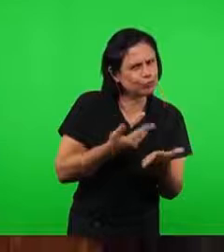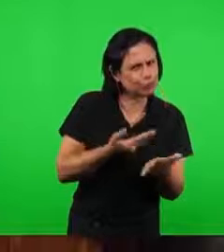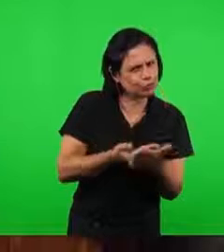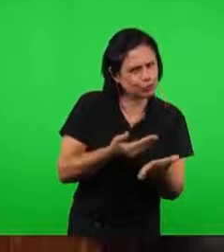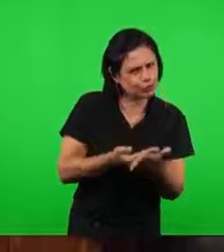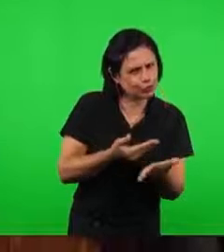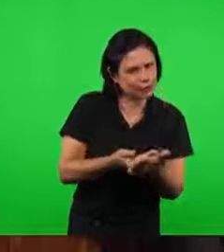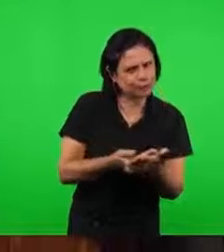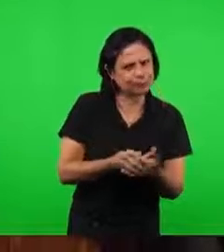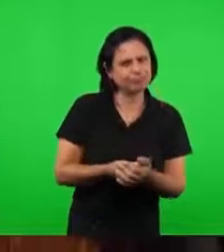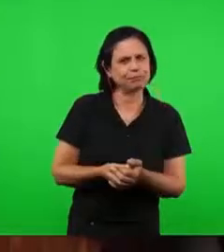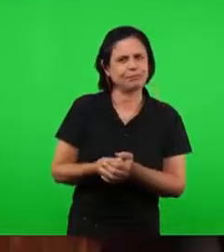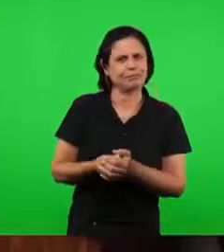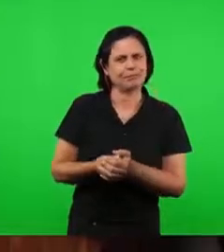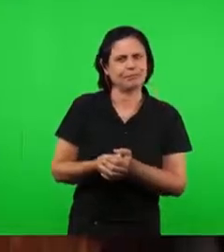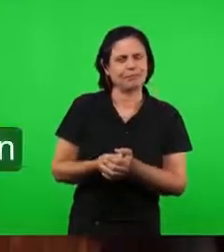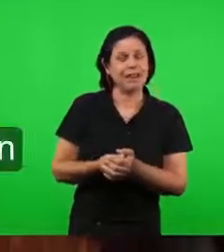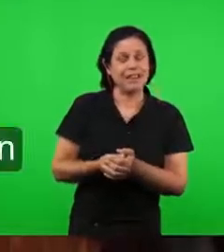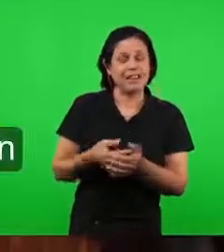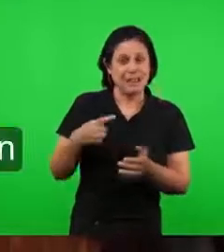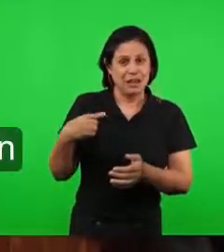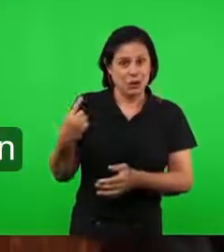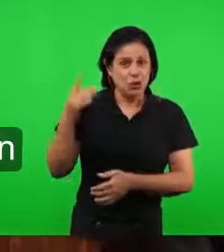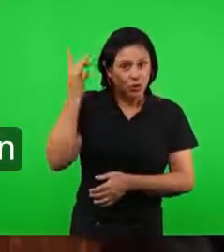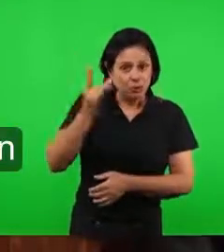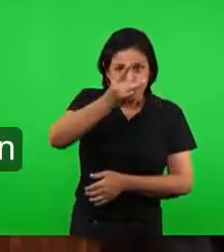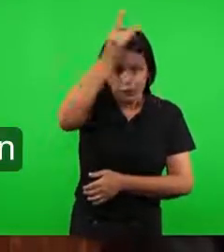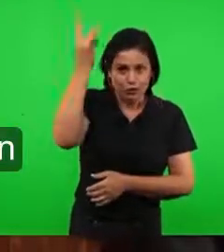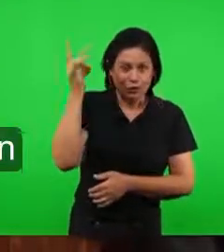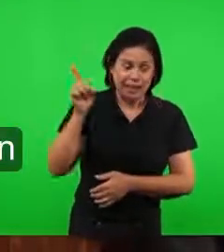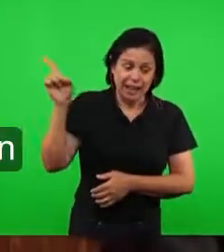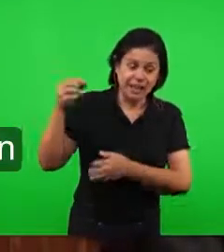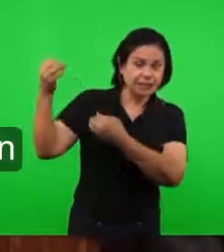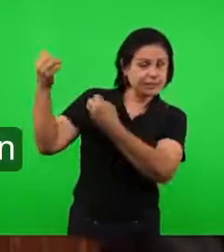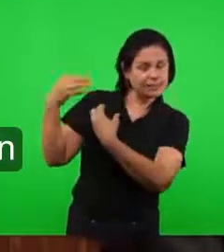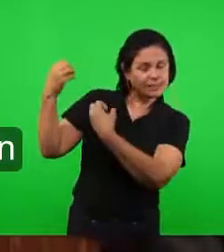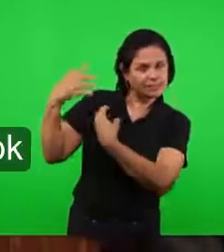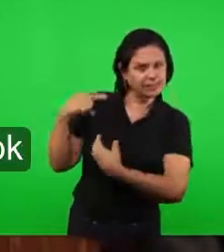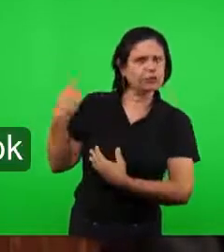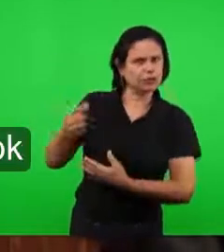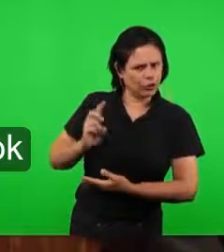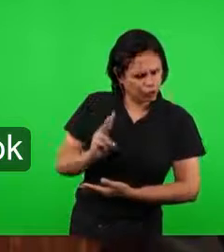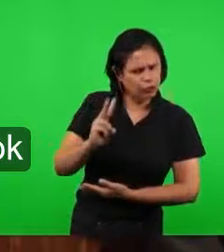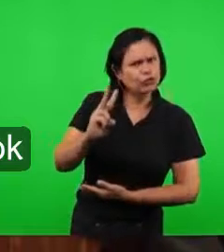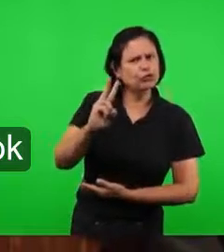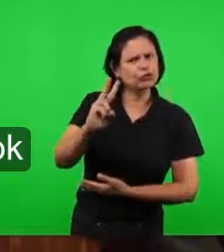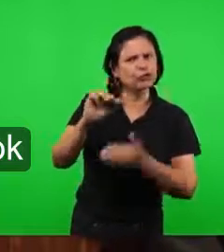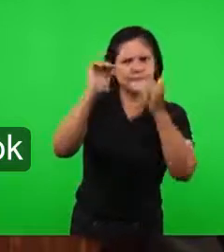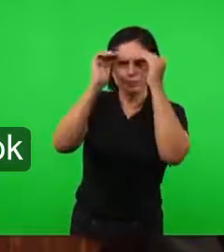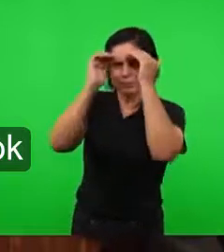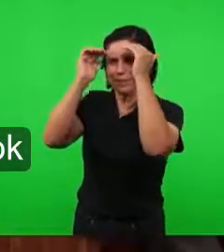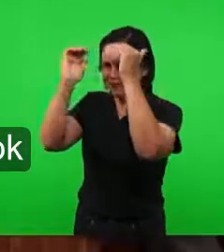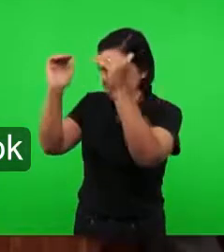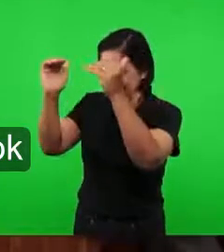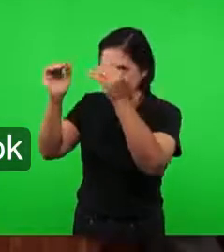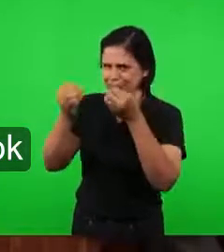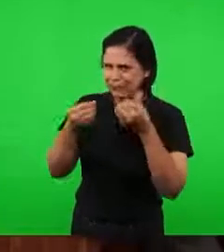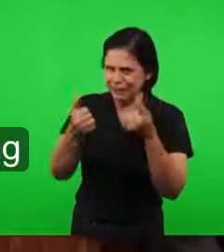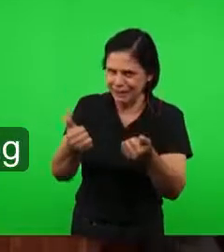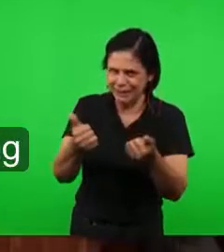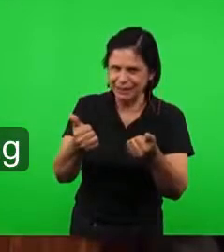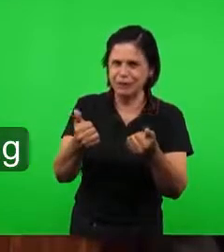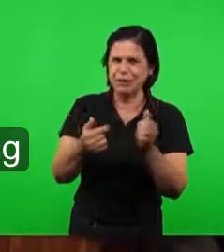dando sequência àquilo que o Espírito Santo tem nos conduzido em termos da revelação do Senhor relacionada a este livro